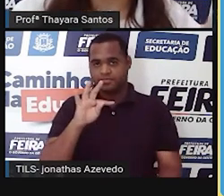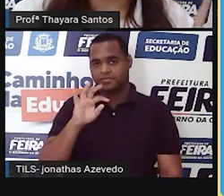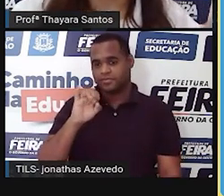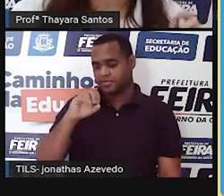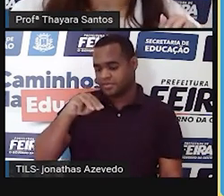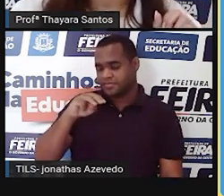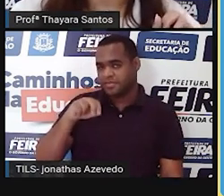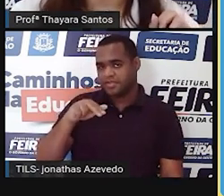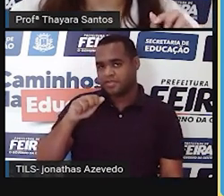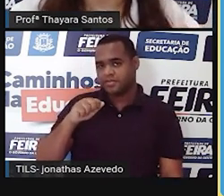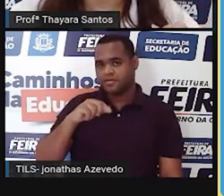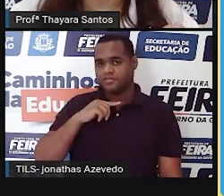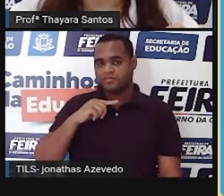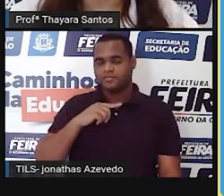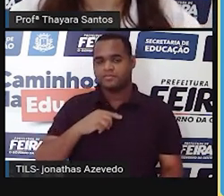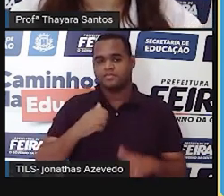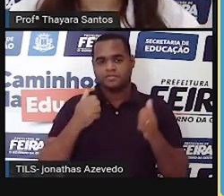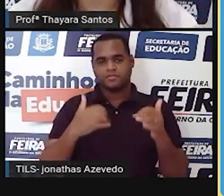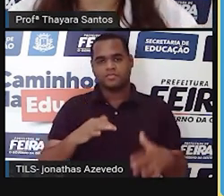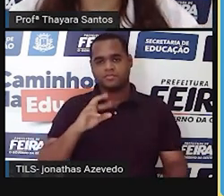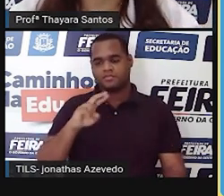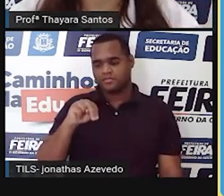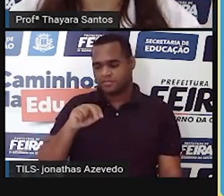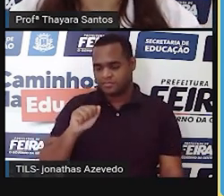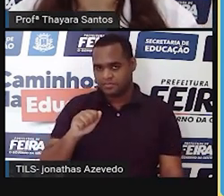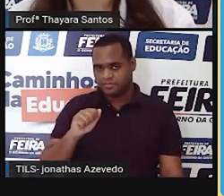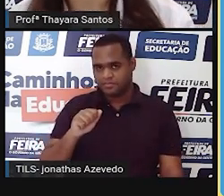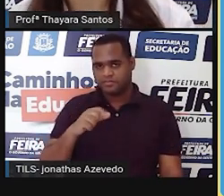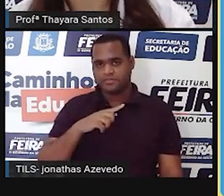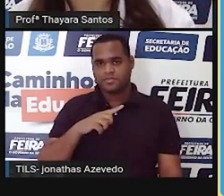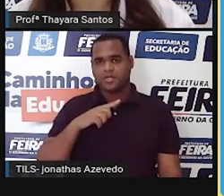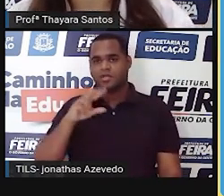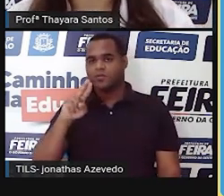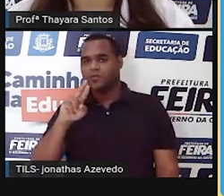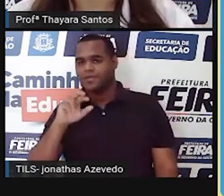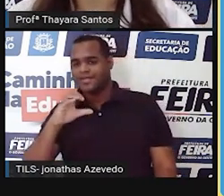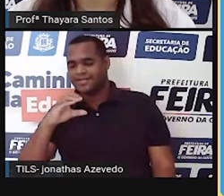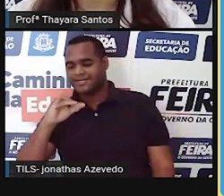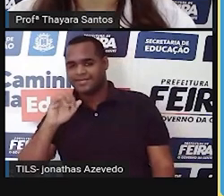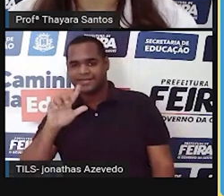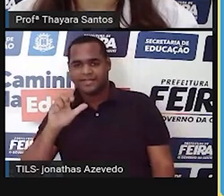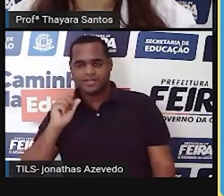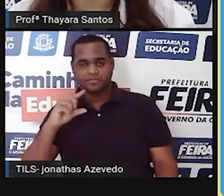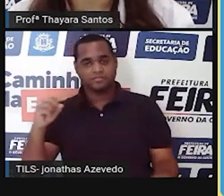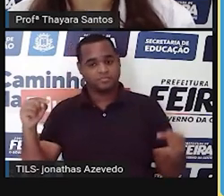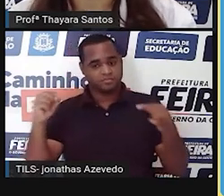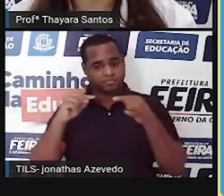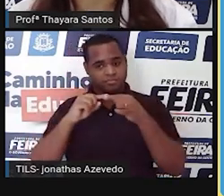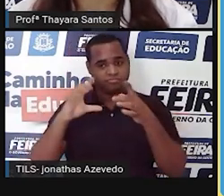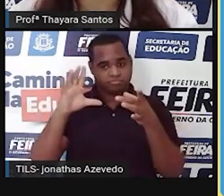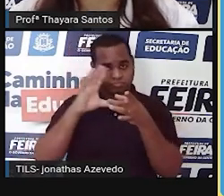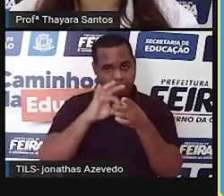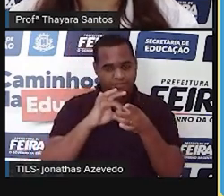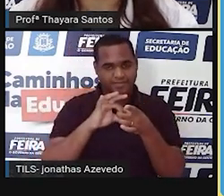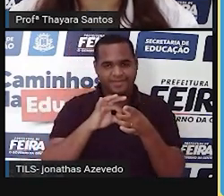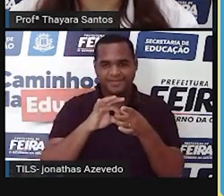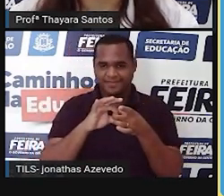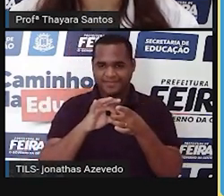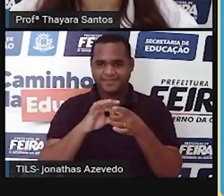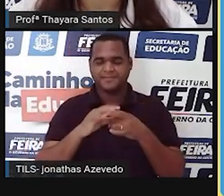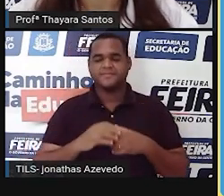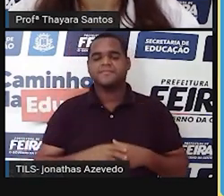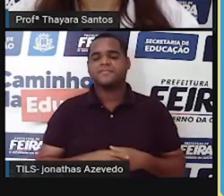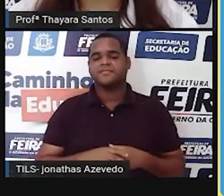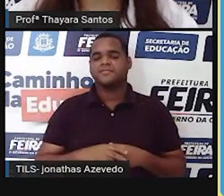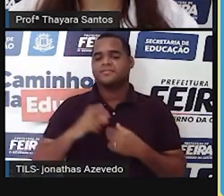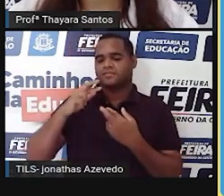no DNA. Só que no RNA, não tem timina, tem uracila. Então, a adenina se liga a essa uracila no RNA.